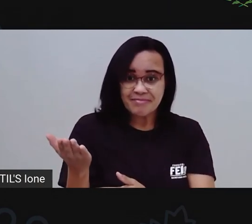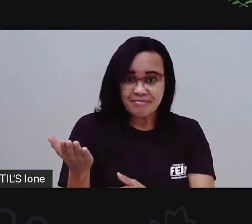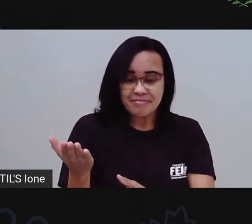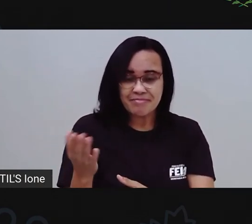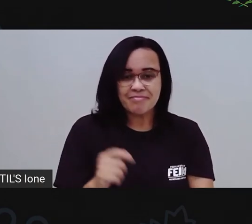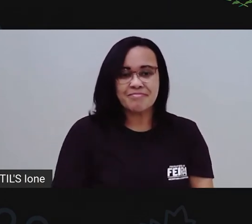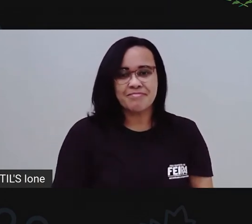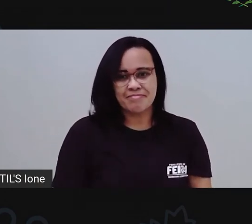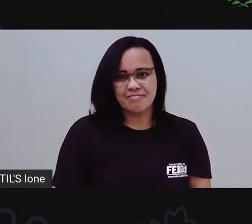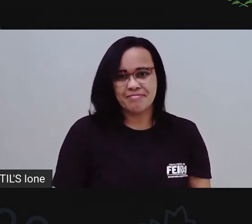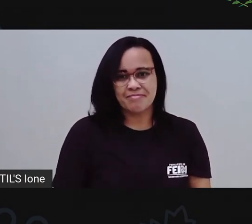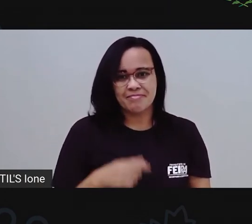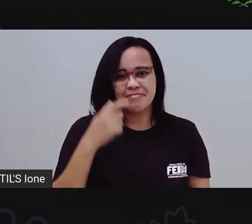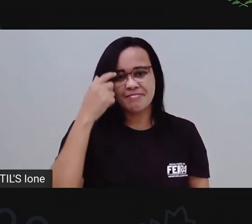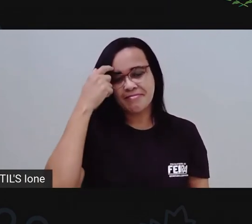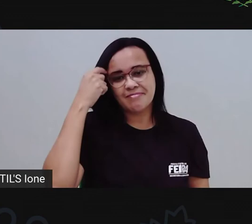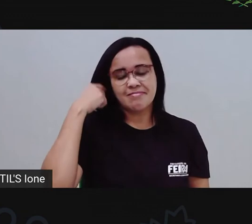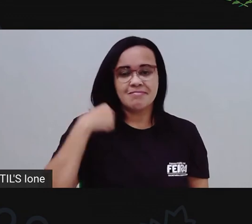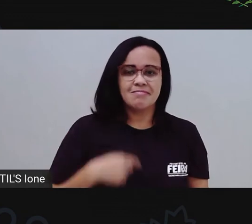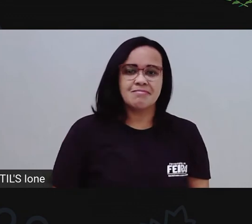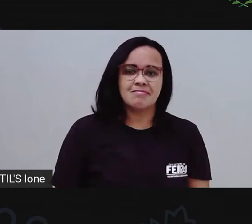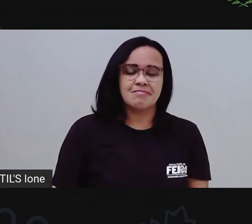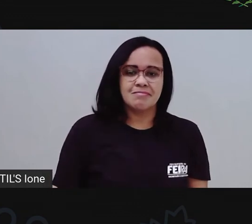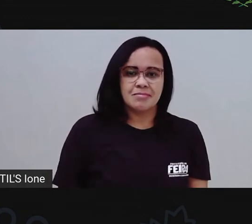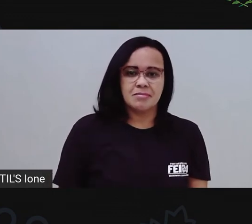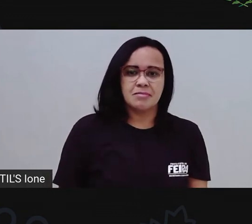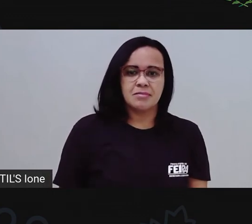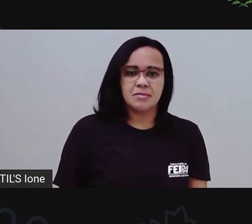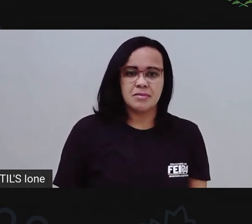compartilha, compartilha. Vamos lá.